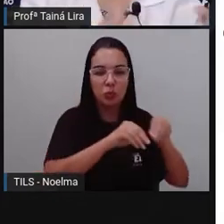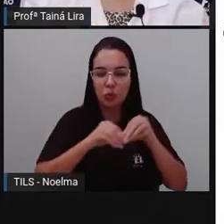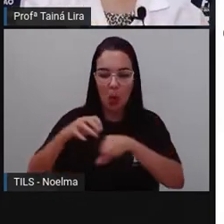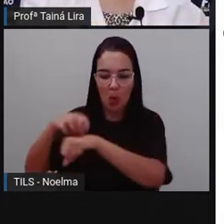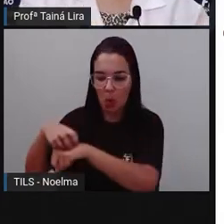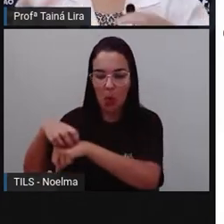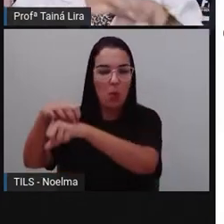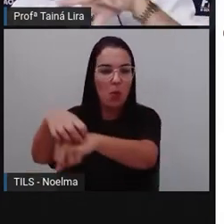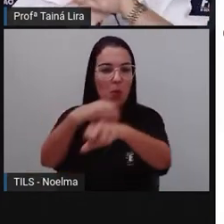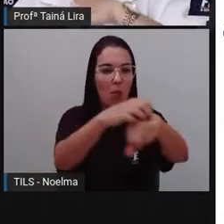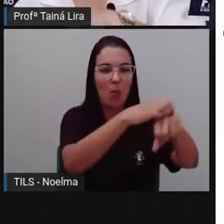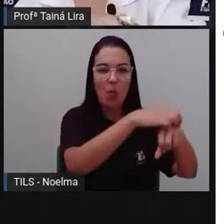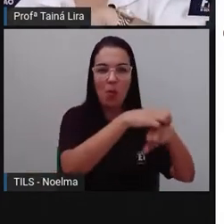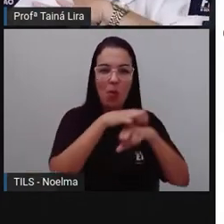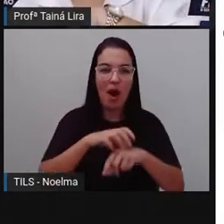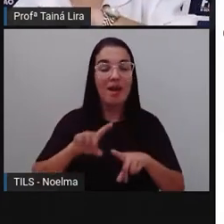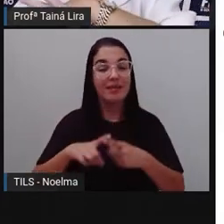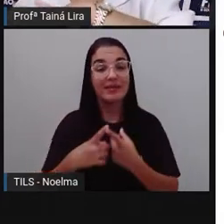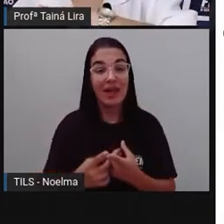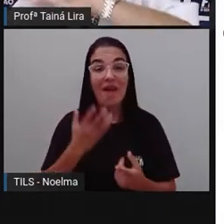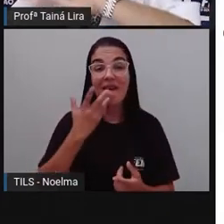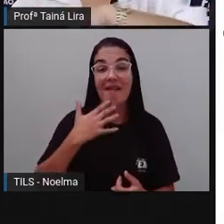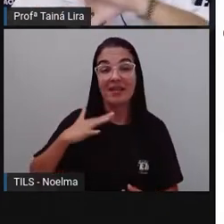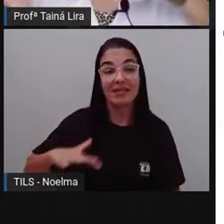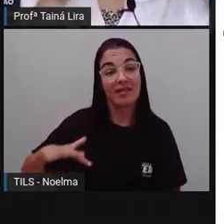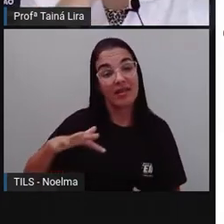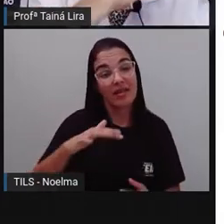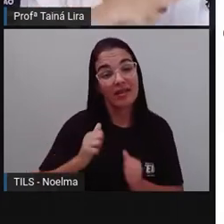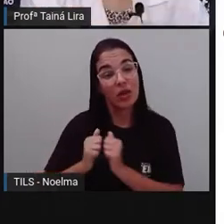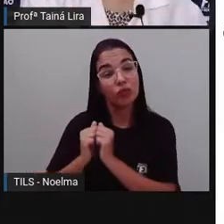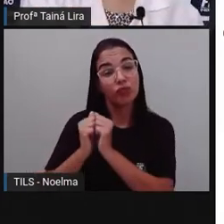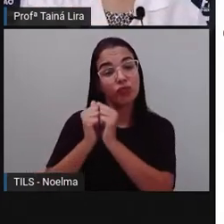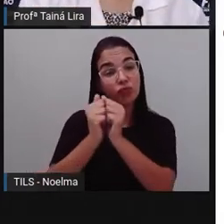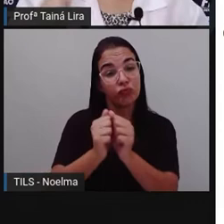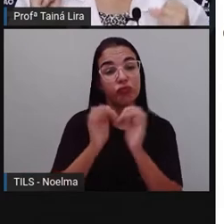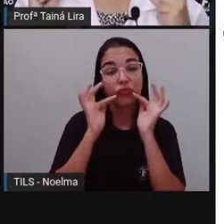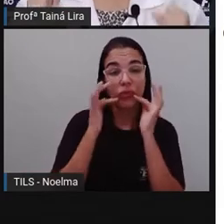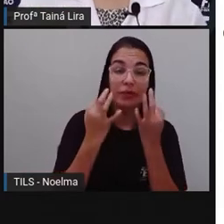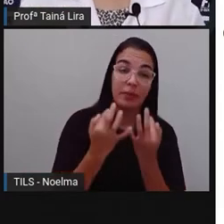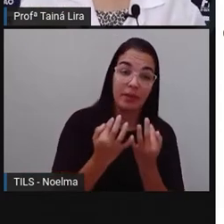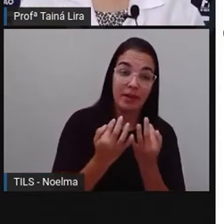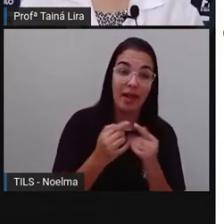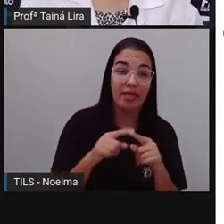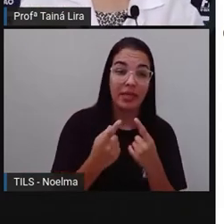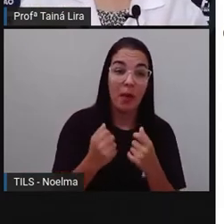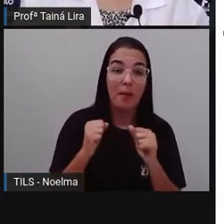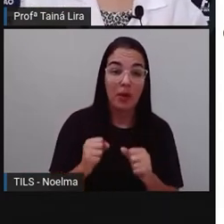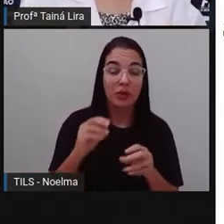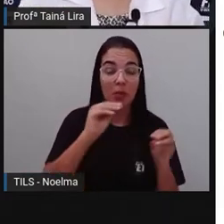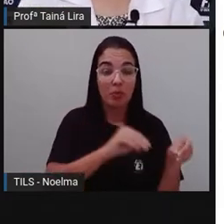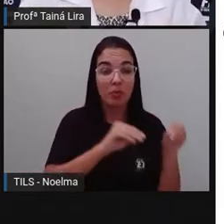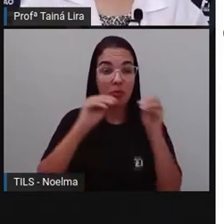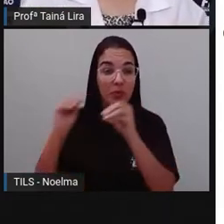local para o outro. E aí as crianças, claro, vão acompanhar a família. Não é verdade?